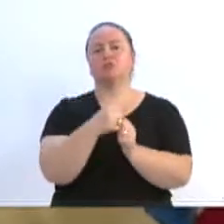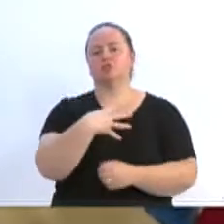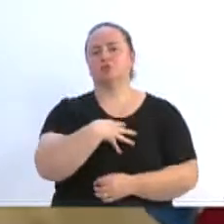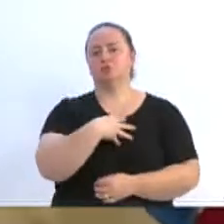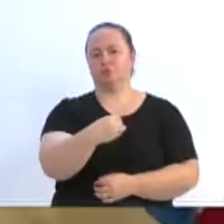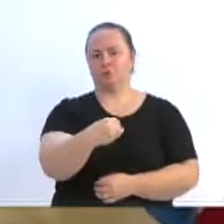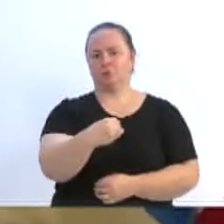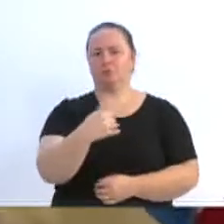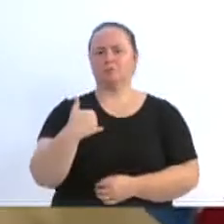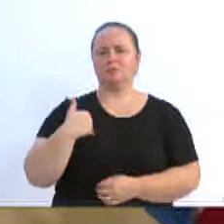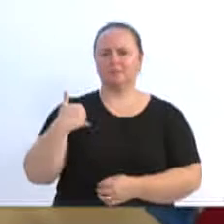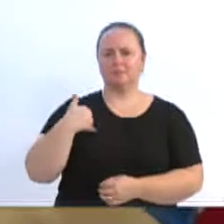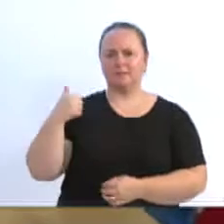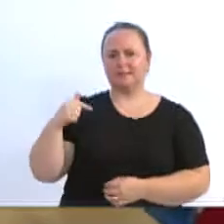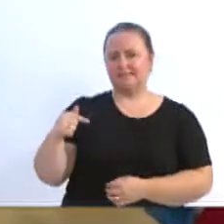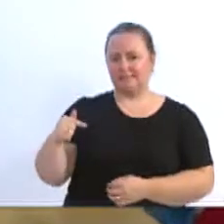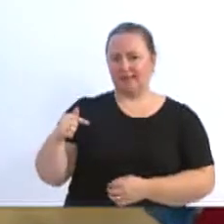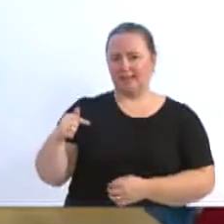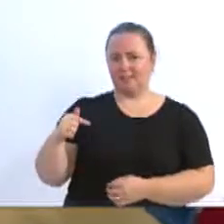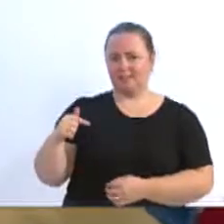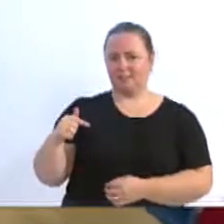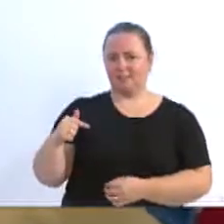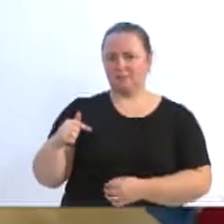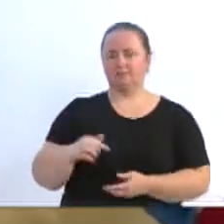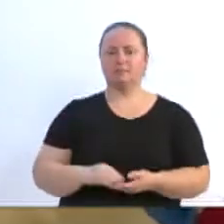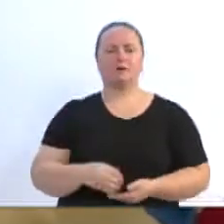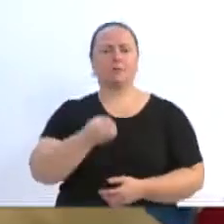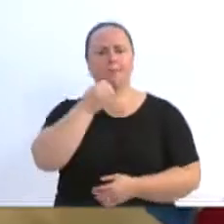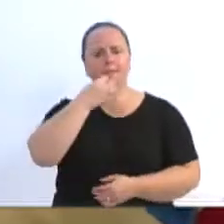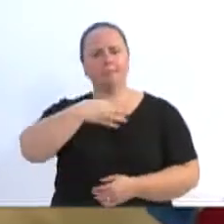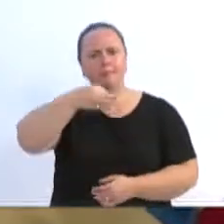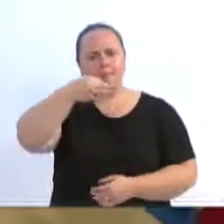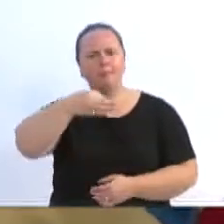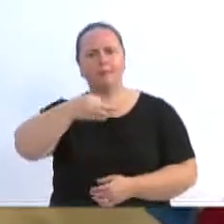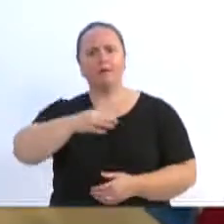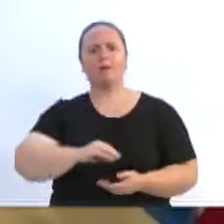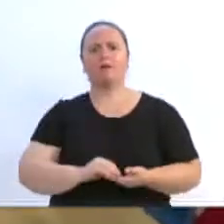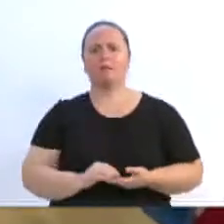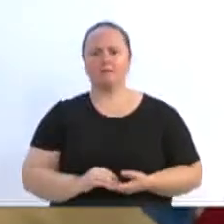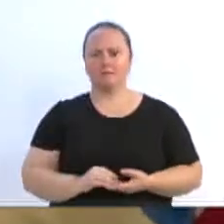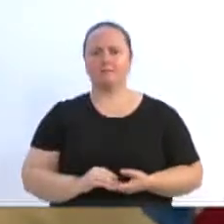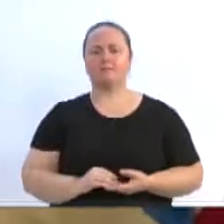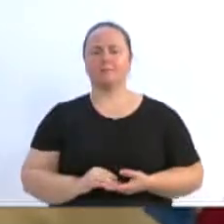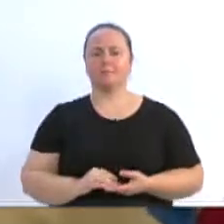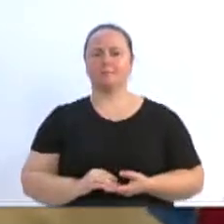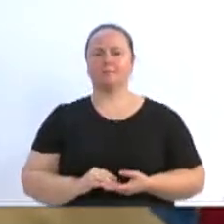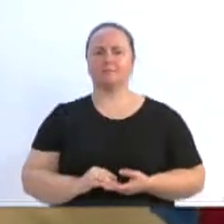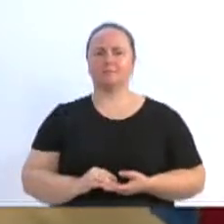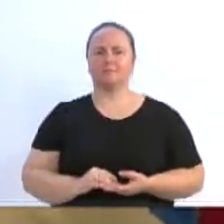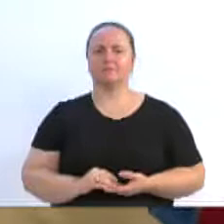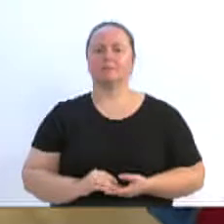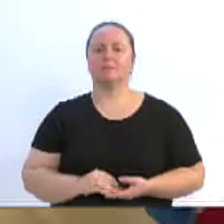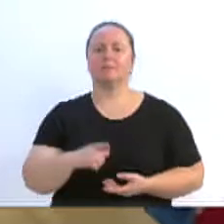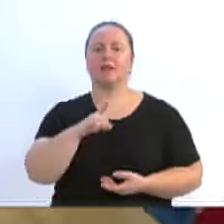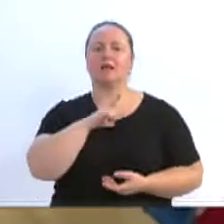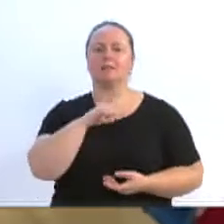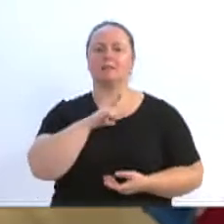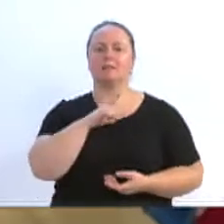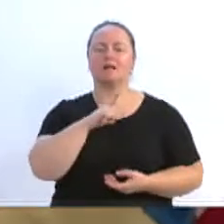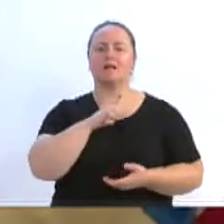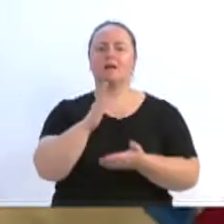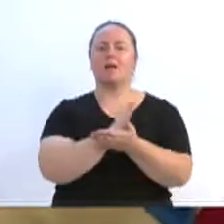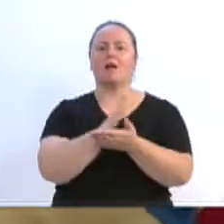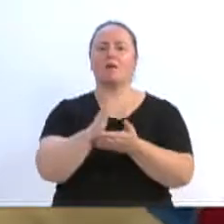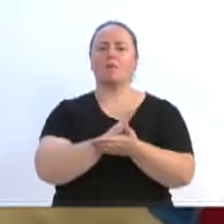Criança de sete anos, jogando muito melhor do que jogadores que jogam na seleção brasileira, jogadores que são pagos para